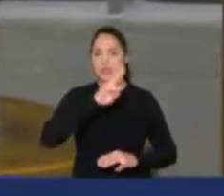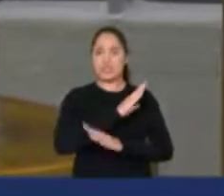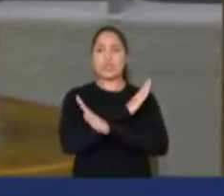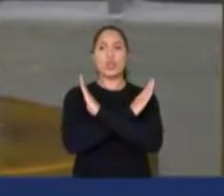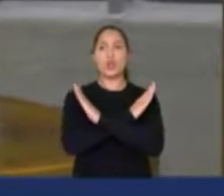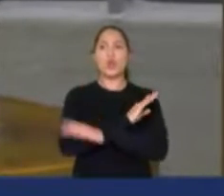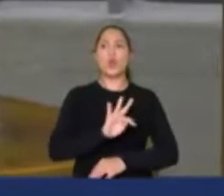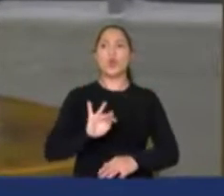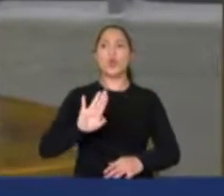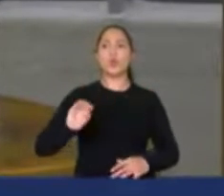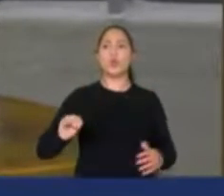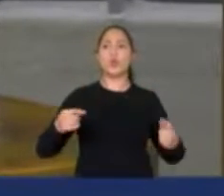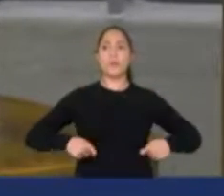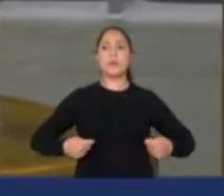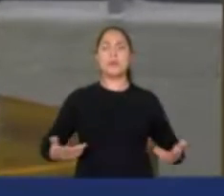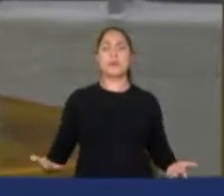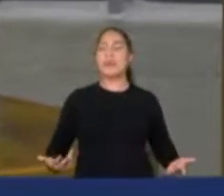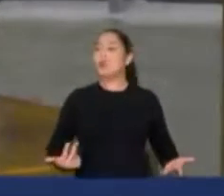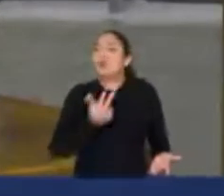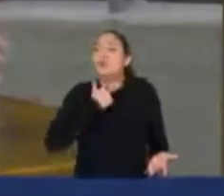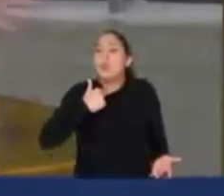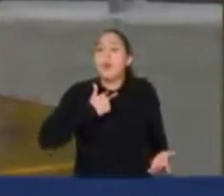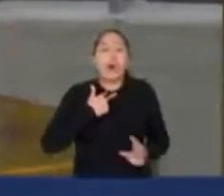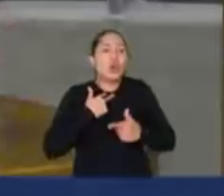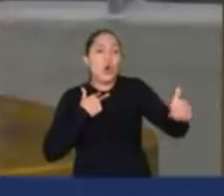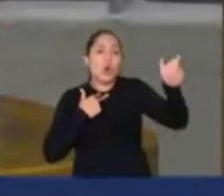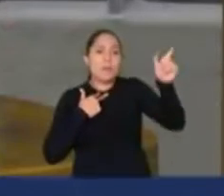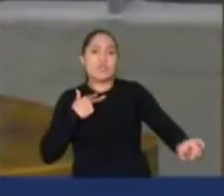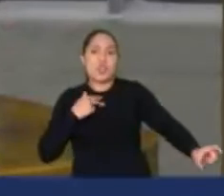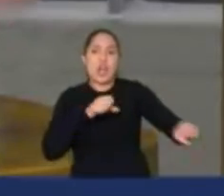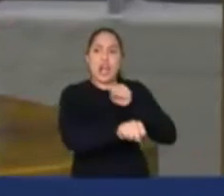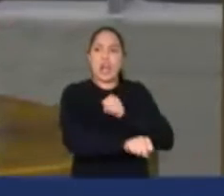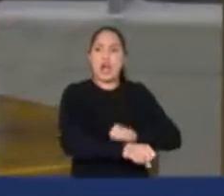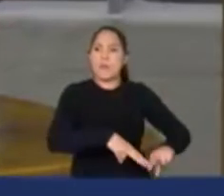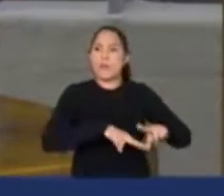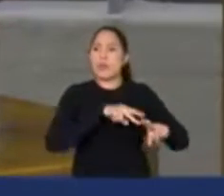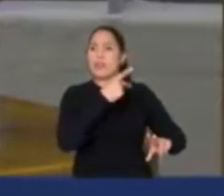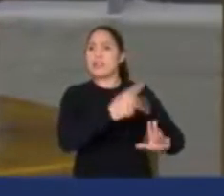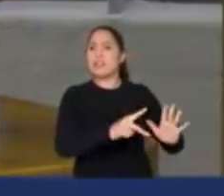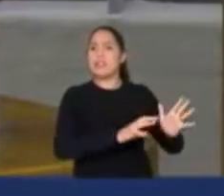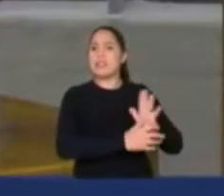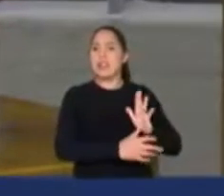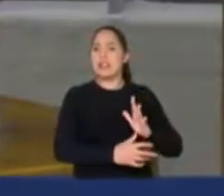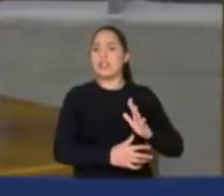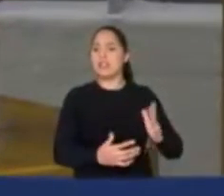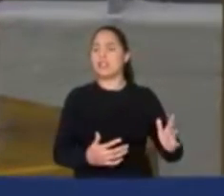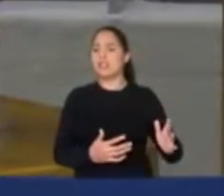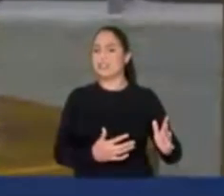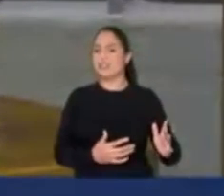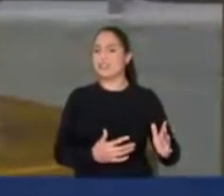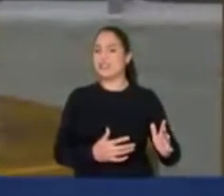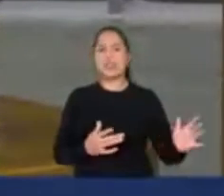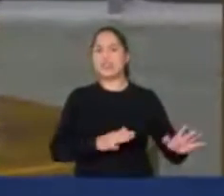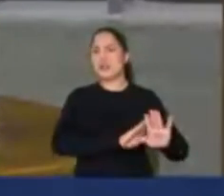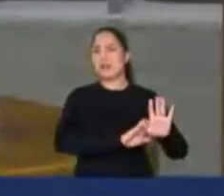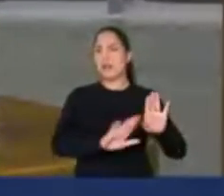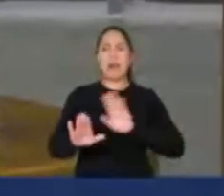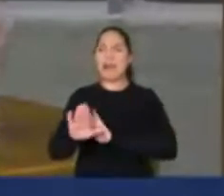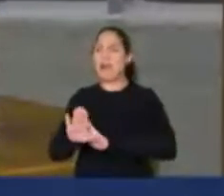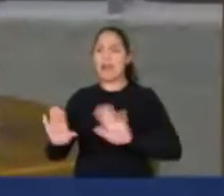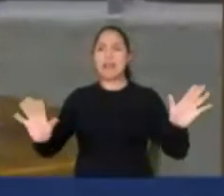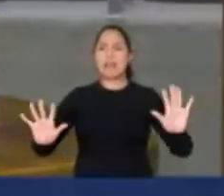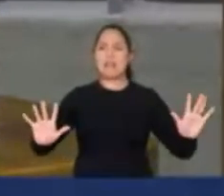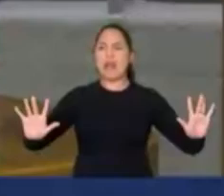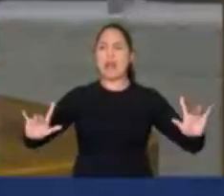pode assassinar o outro pela sua posição política. E aqui nós não estamos falando de dois extremismos, nós estamos